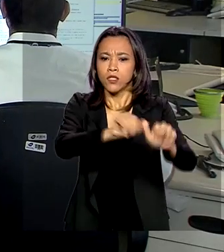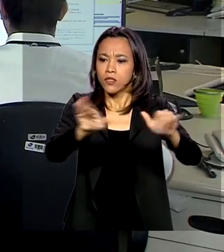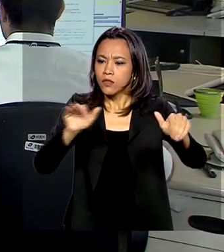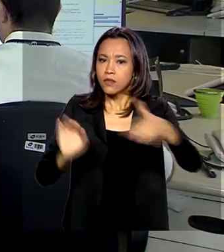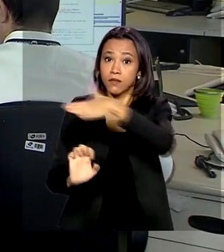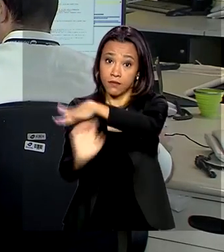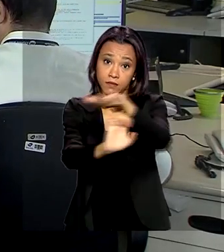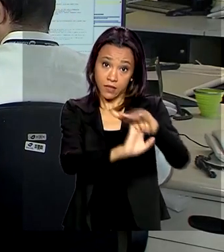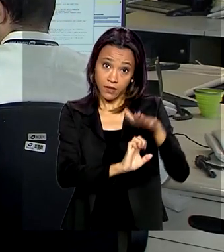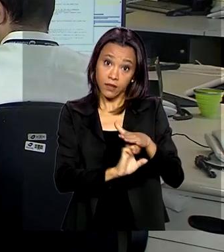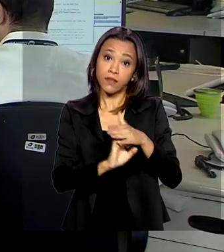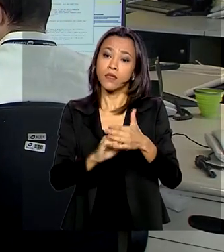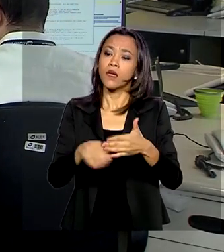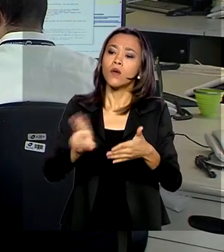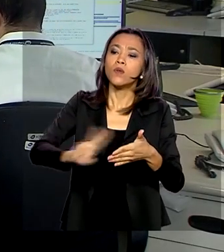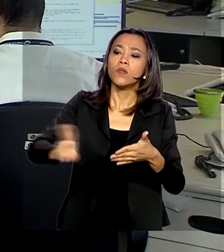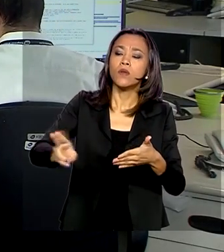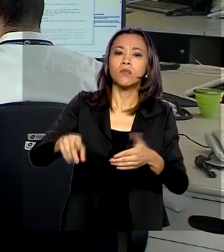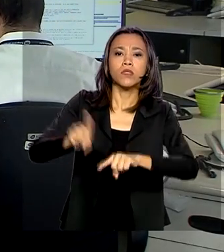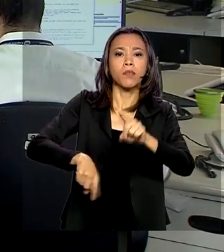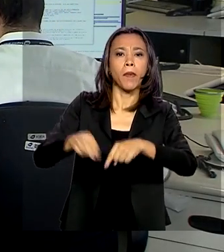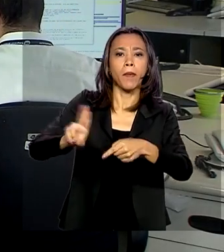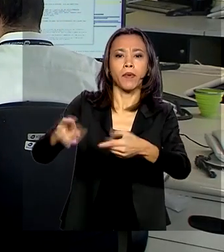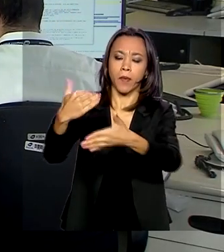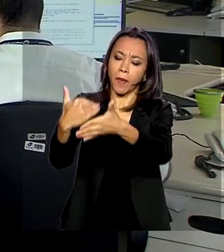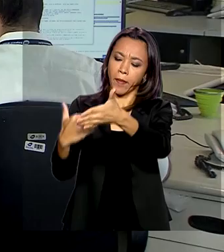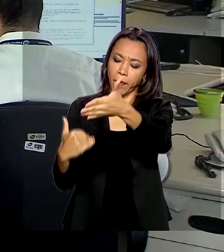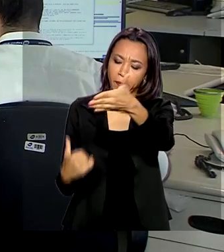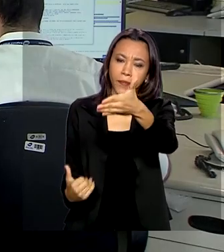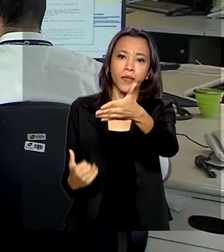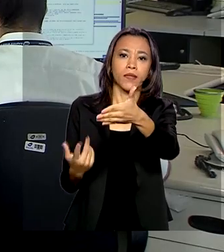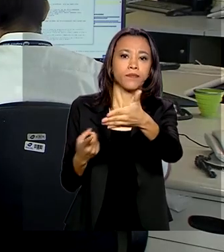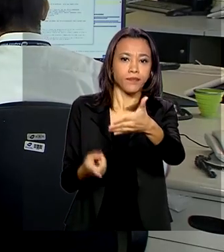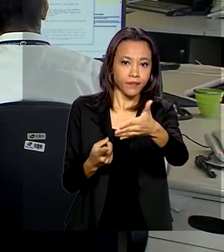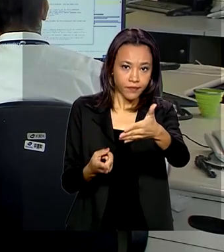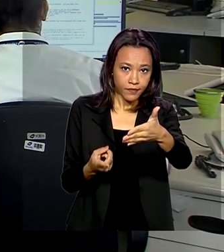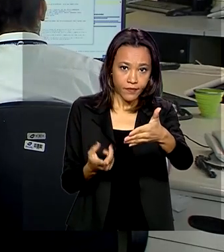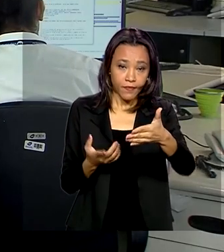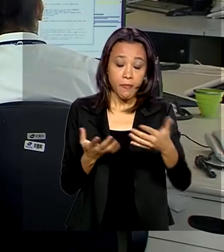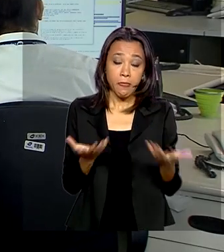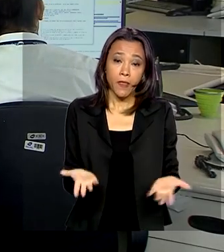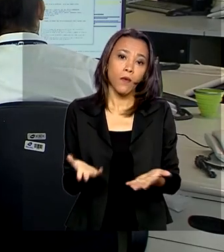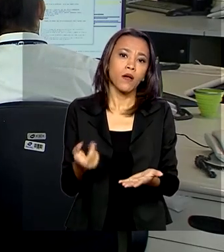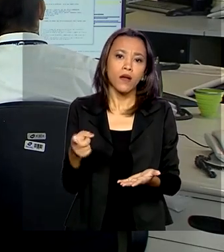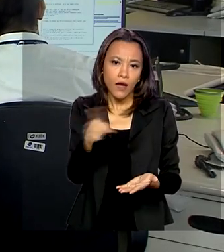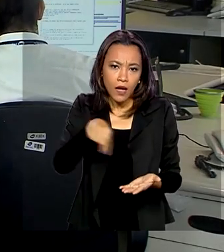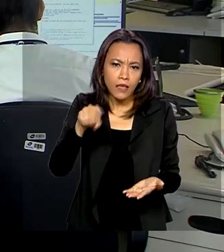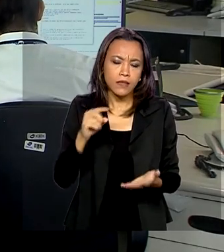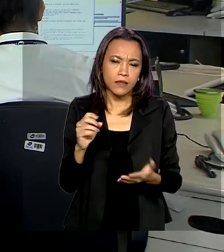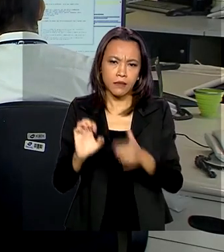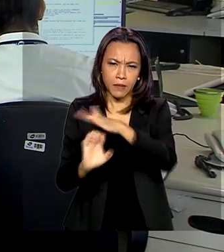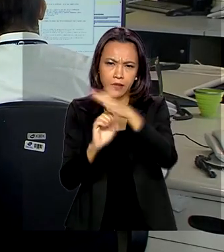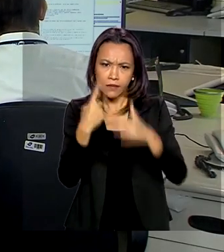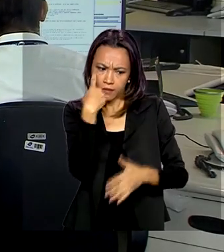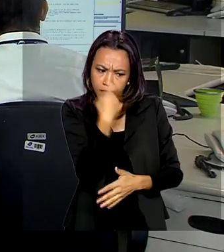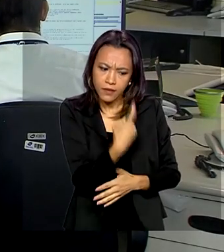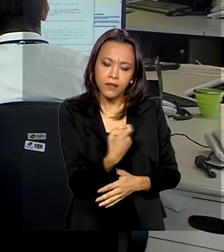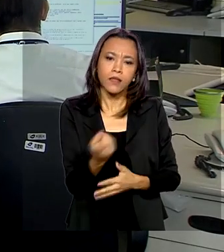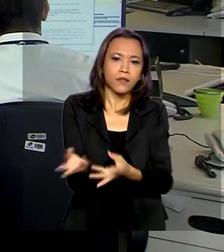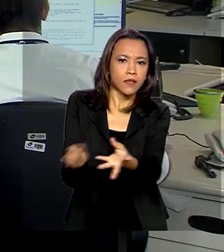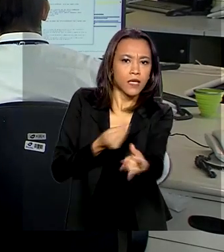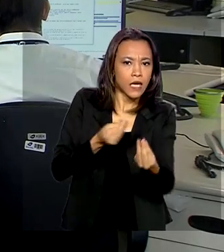a fornecer a relação de produtos para diagnóstico do Covid-19. Os interessados devem enviar as